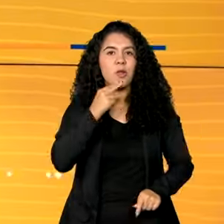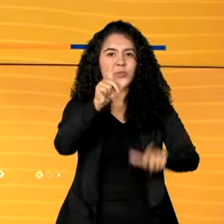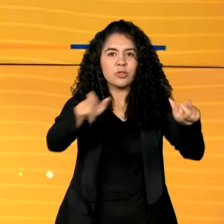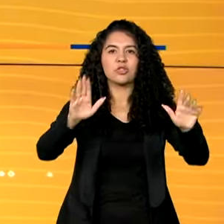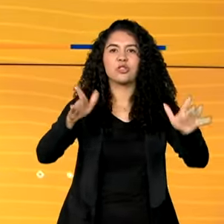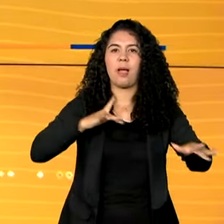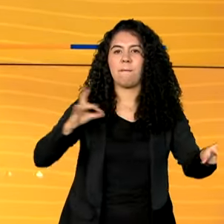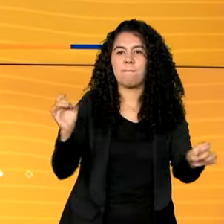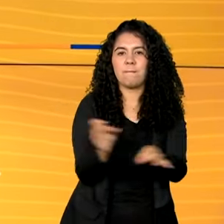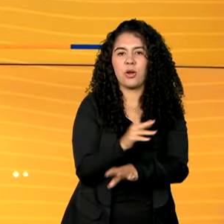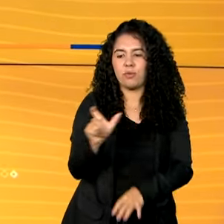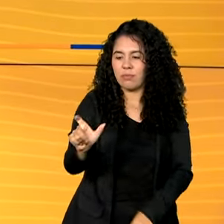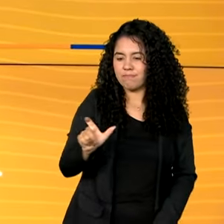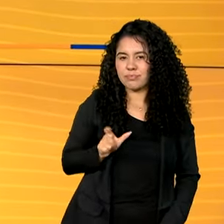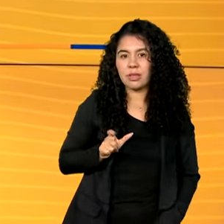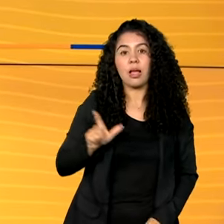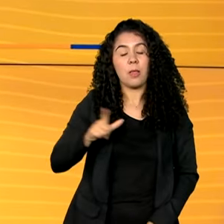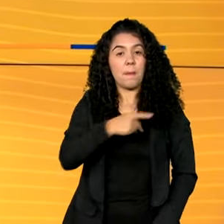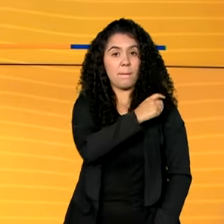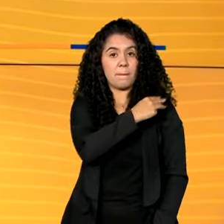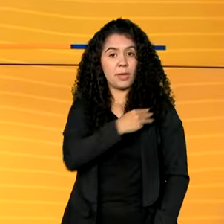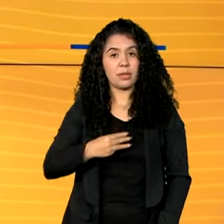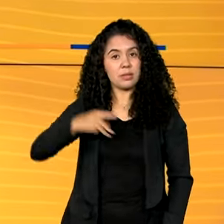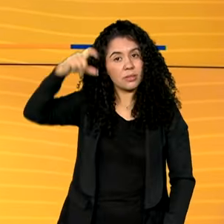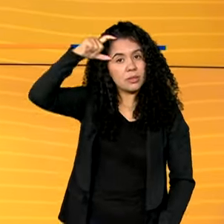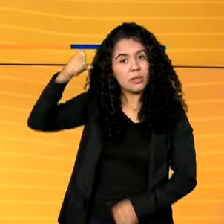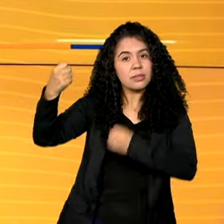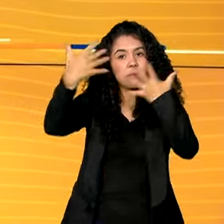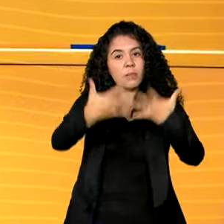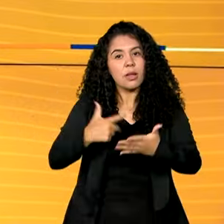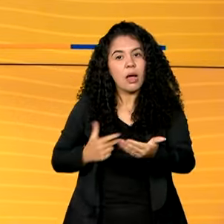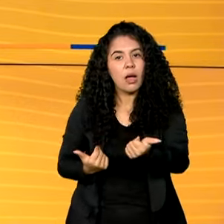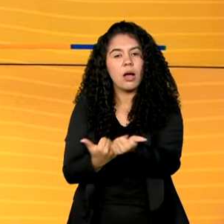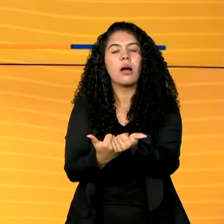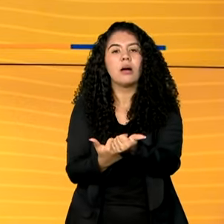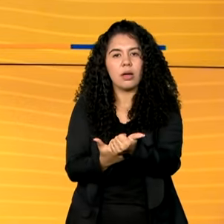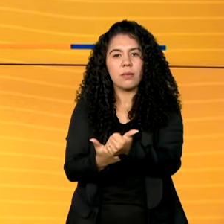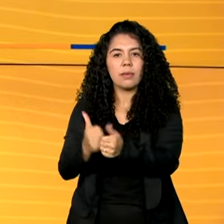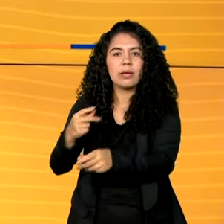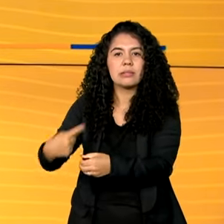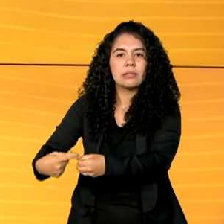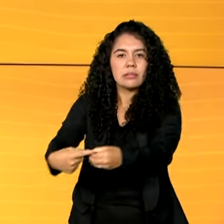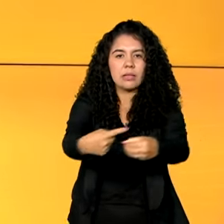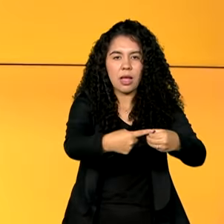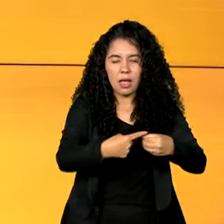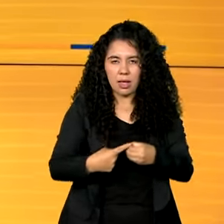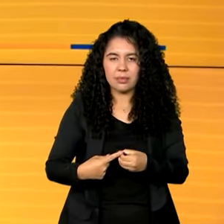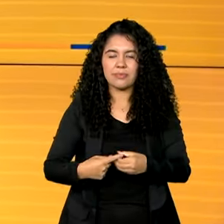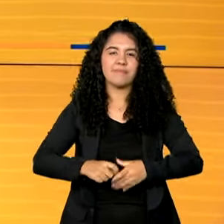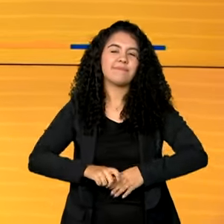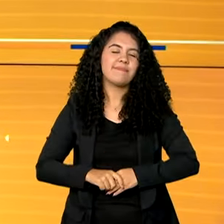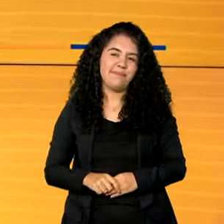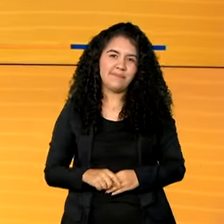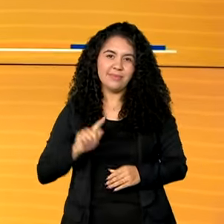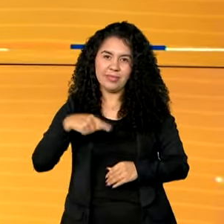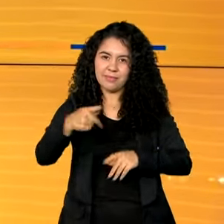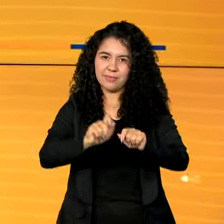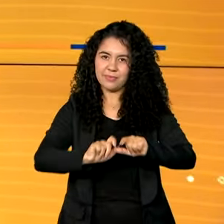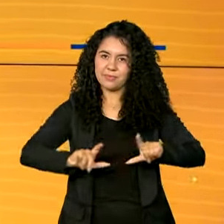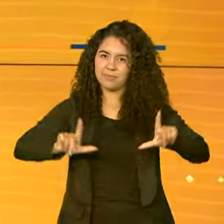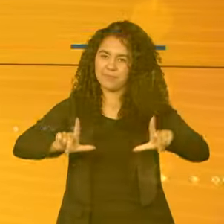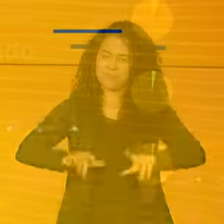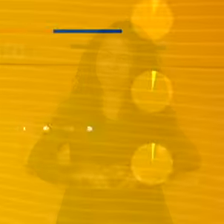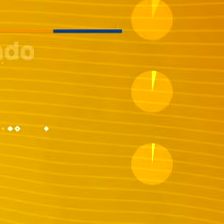documento. E Valdez Góes detalha o apoio às cidades afetadas pela seca no programa Bom Dia, Ministro. A gente volta já já.